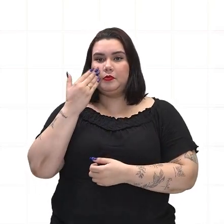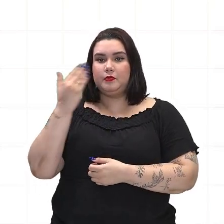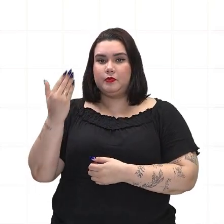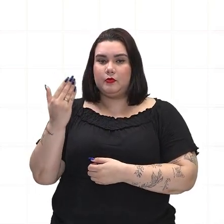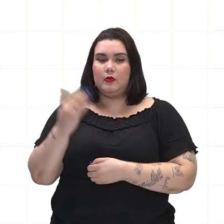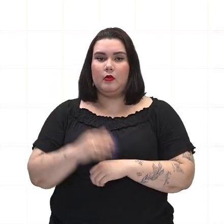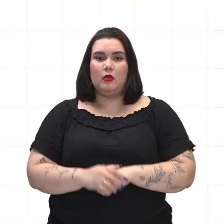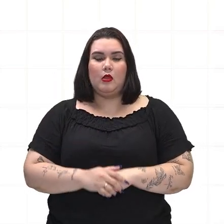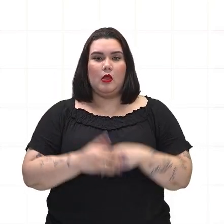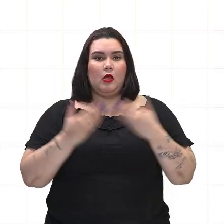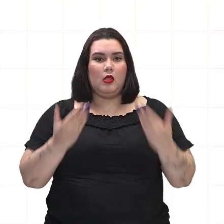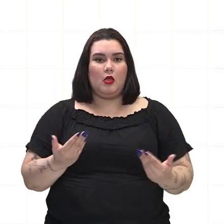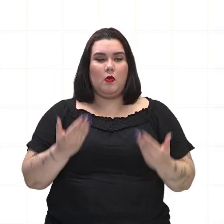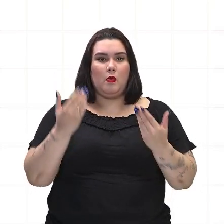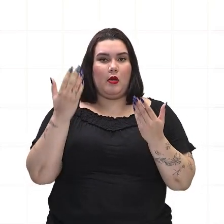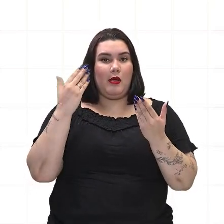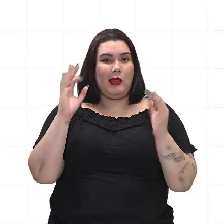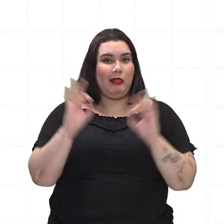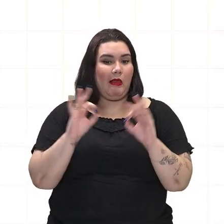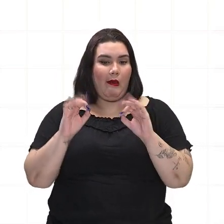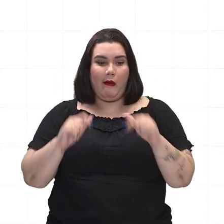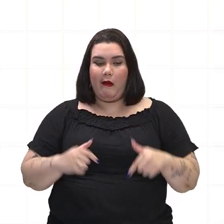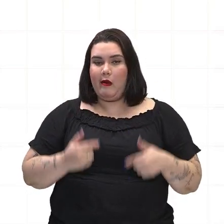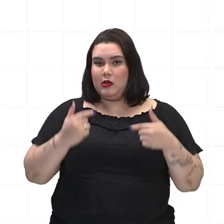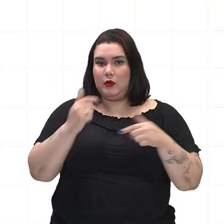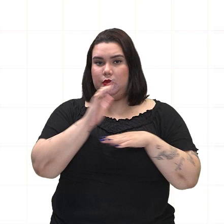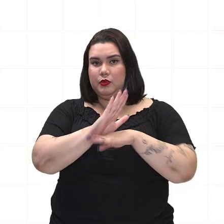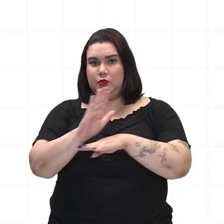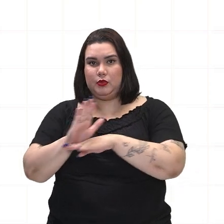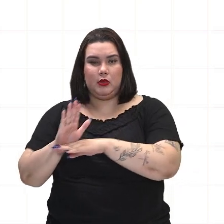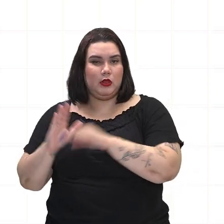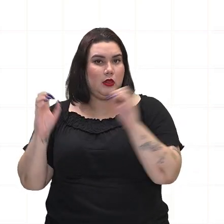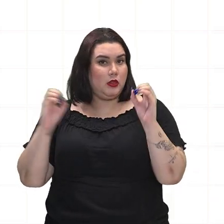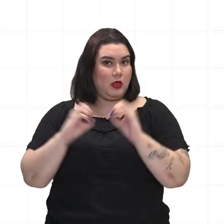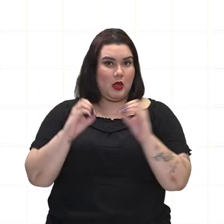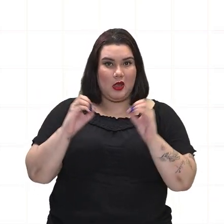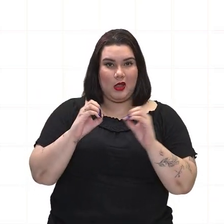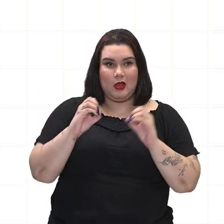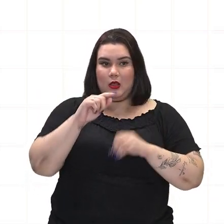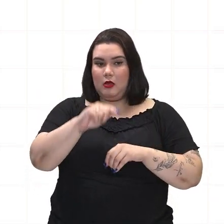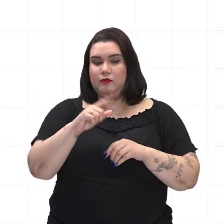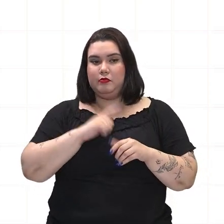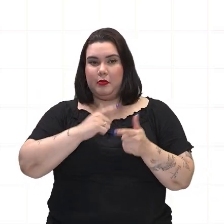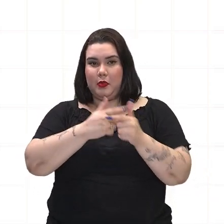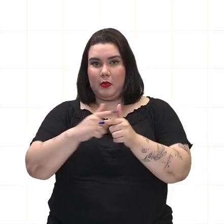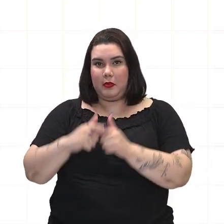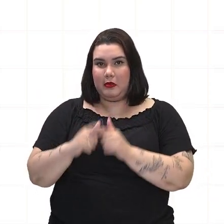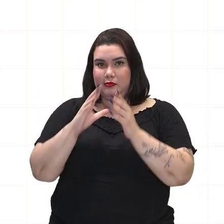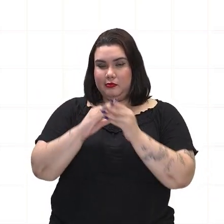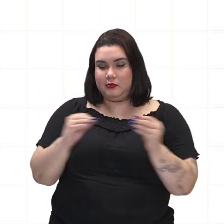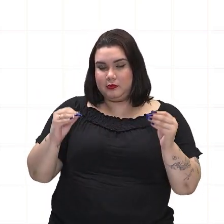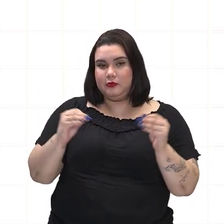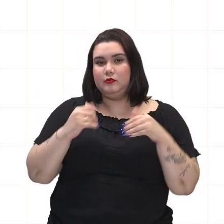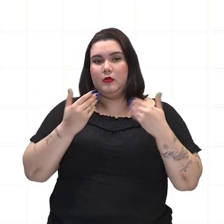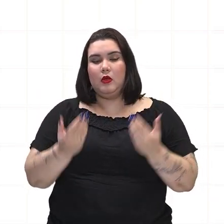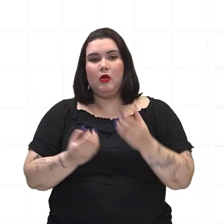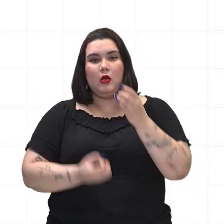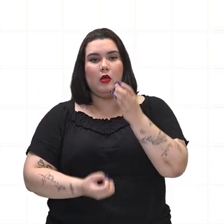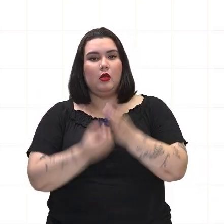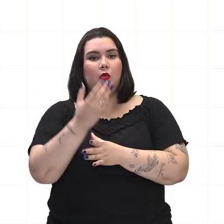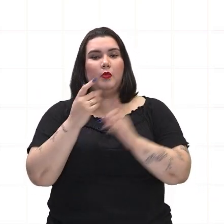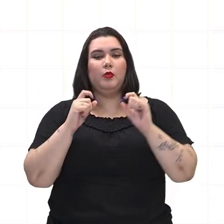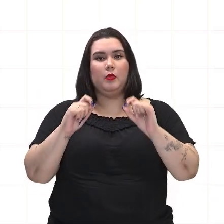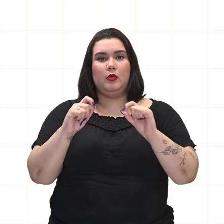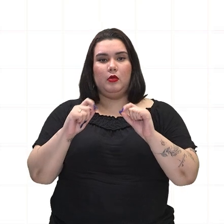necessidade, já que não foi feito nada de momento após a abolição da escravidão para que essa questão fosse sanada, Nós tivemos, então,